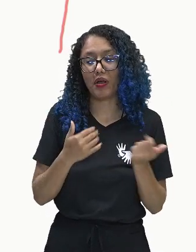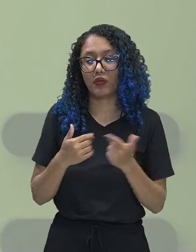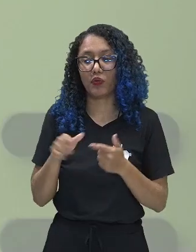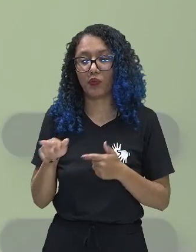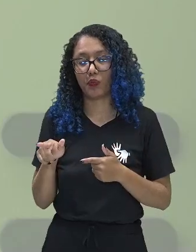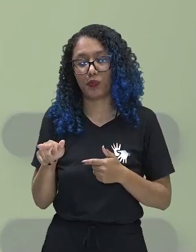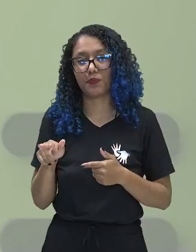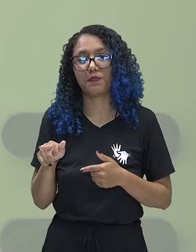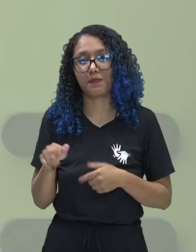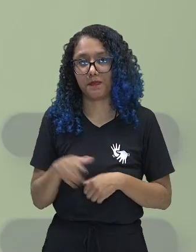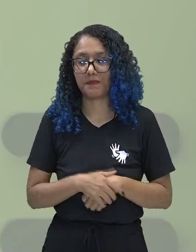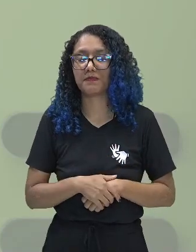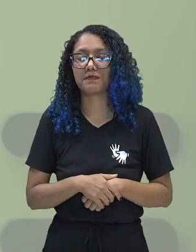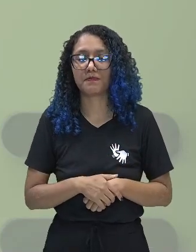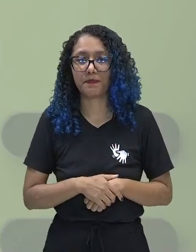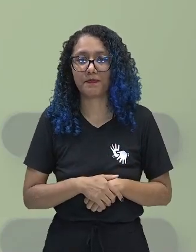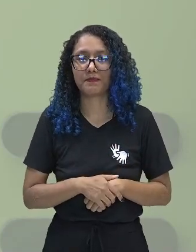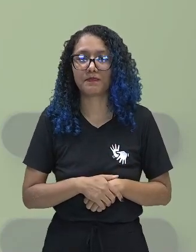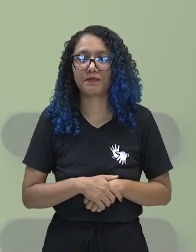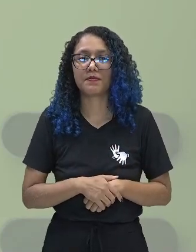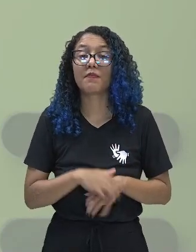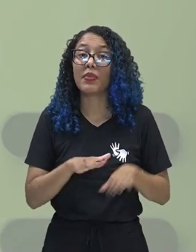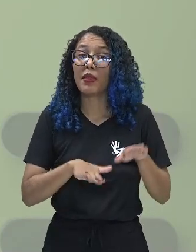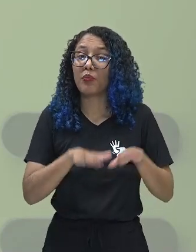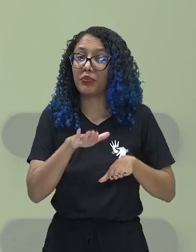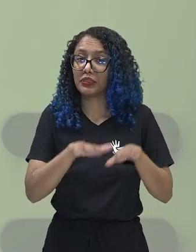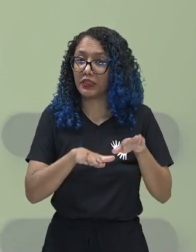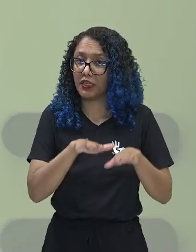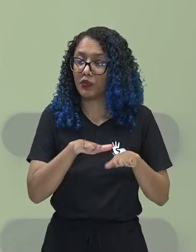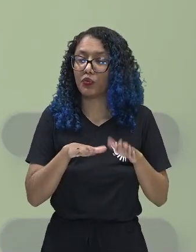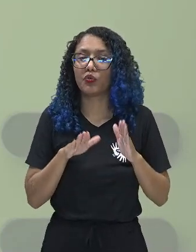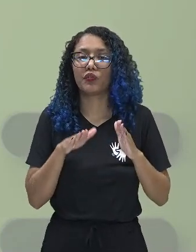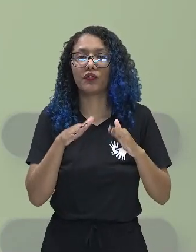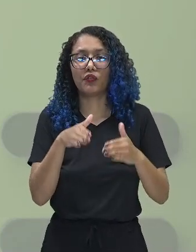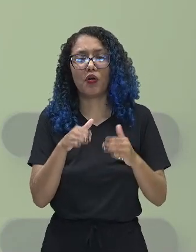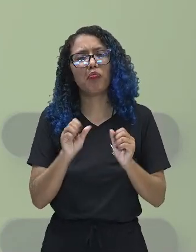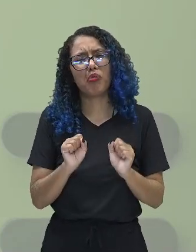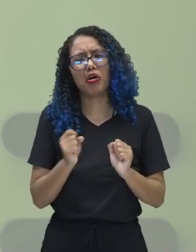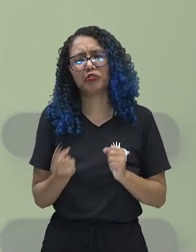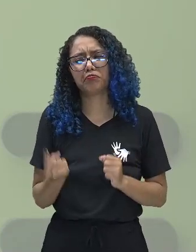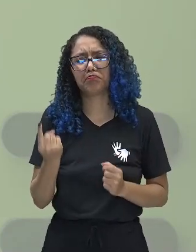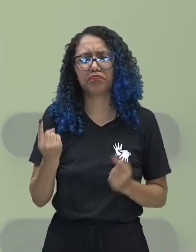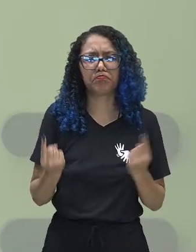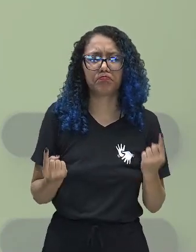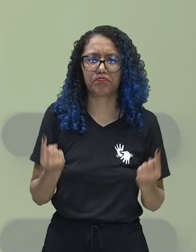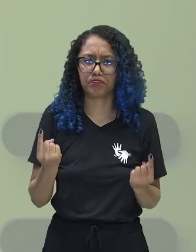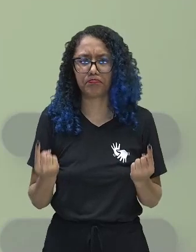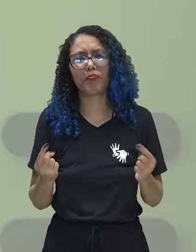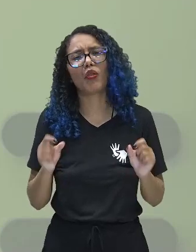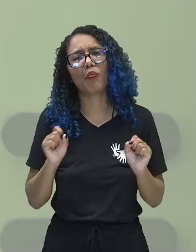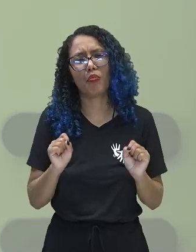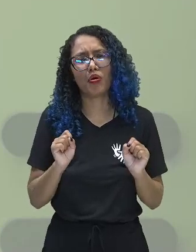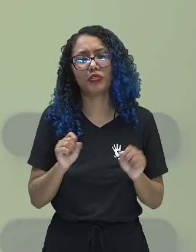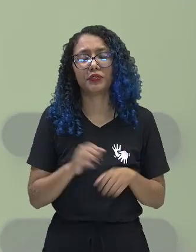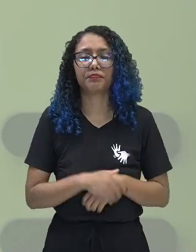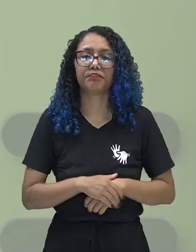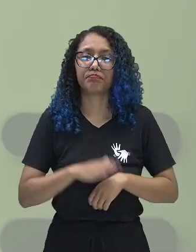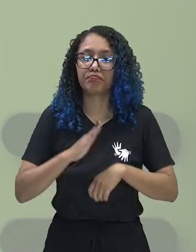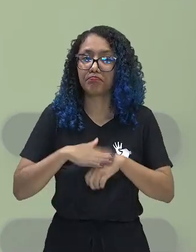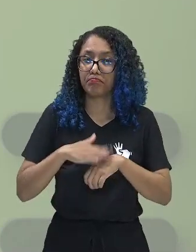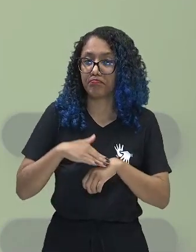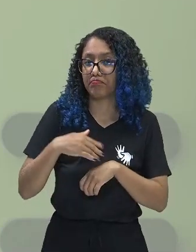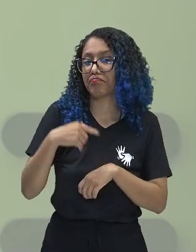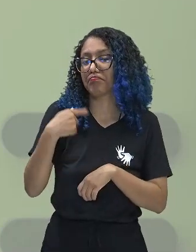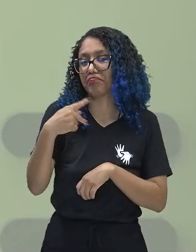Então, como eu falei para vocês, dependendo do objetivo, vai servir um ou outro. Acabei de apresentar aí